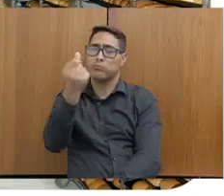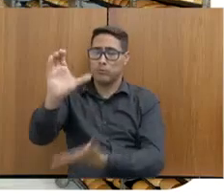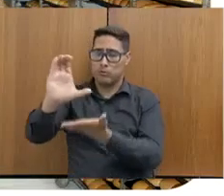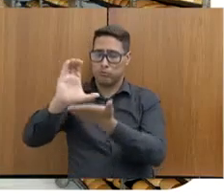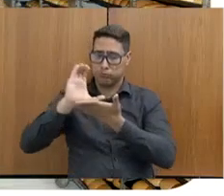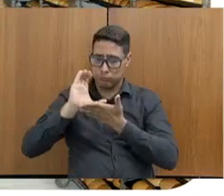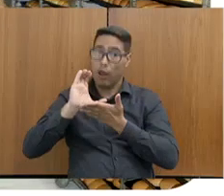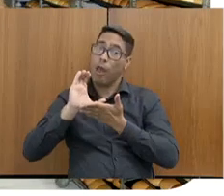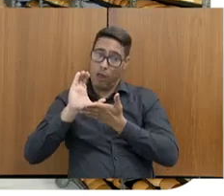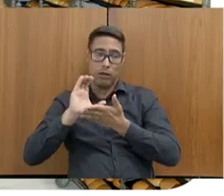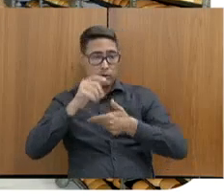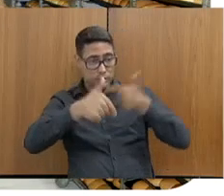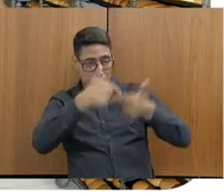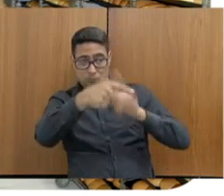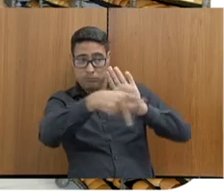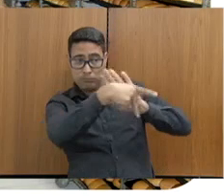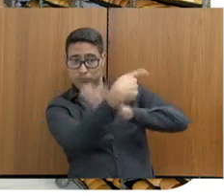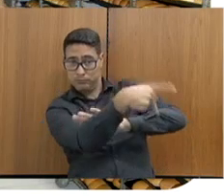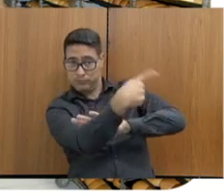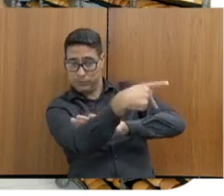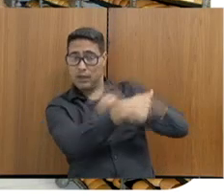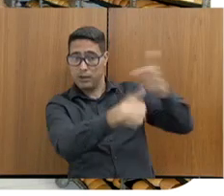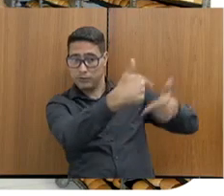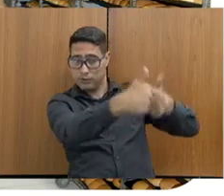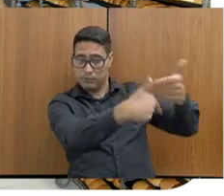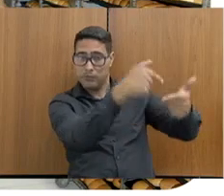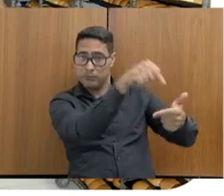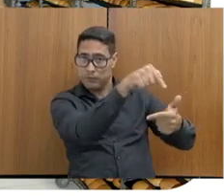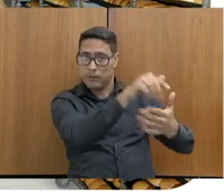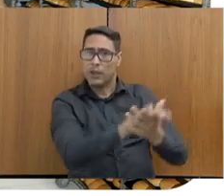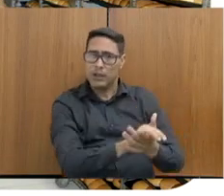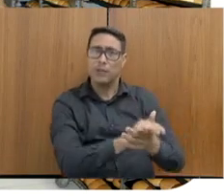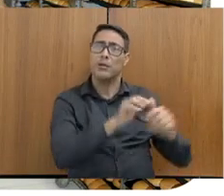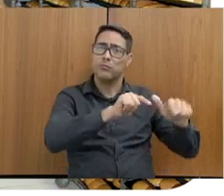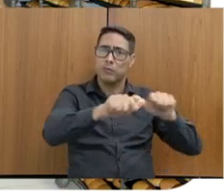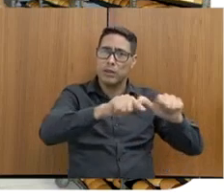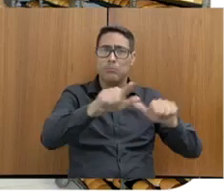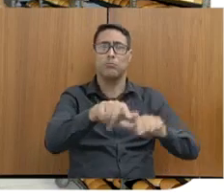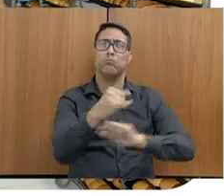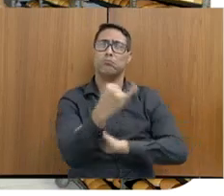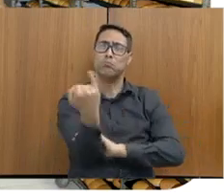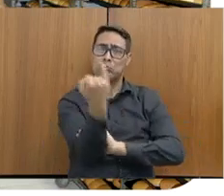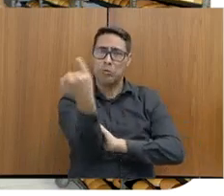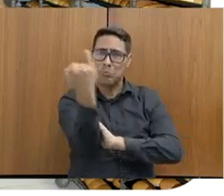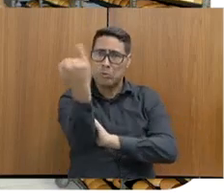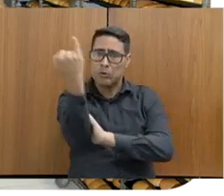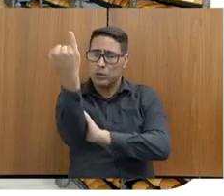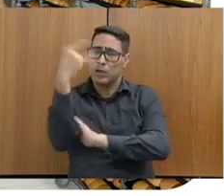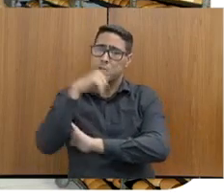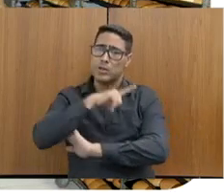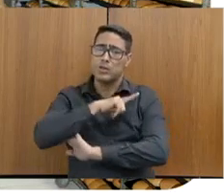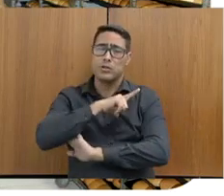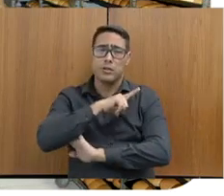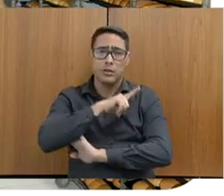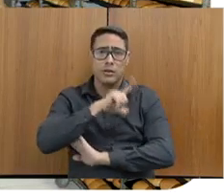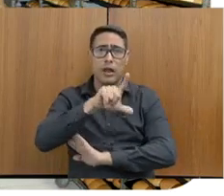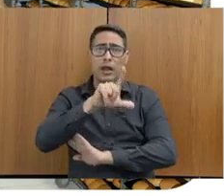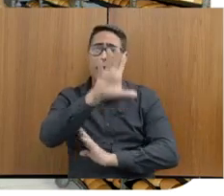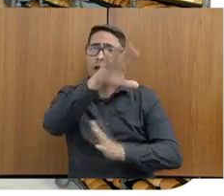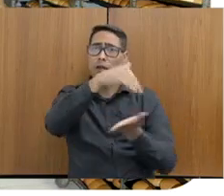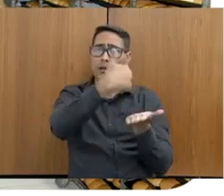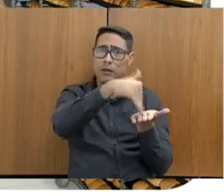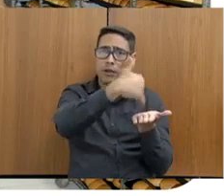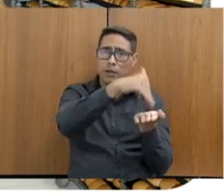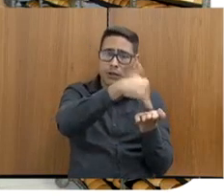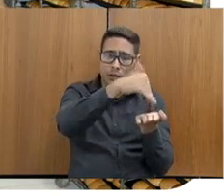Além disso, os presos têm feito serviços sociais extremamente importantes também. Nós tivemos o cuidado na Secretaria de